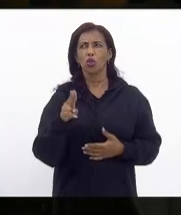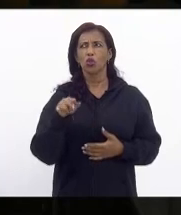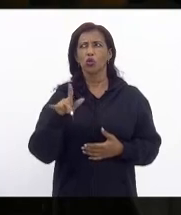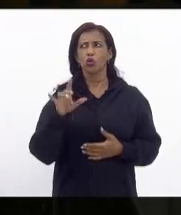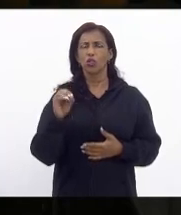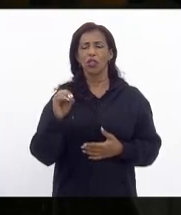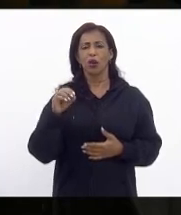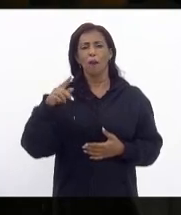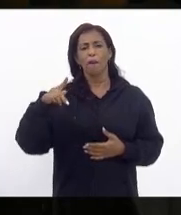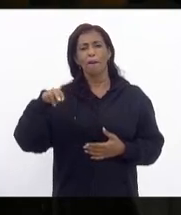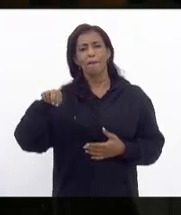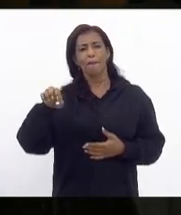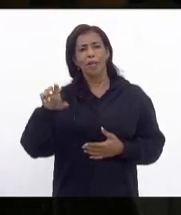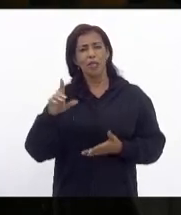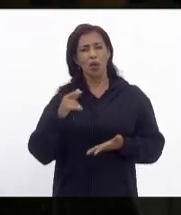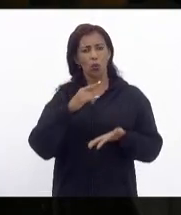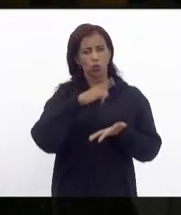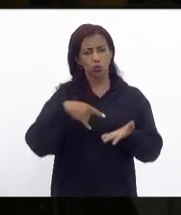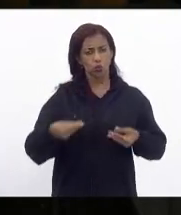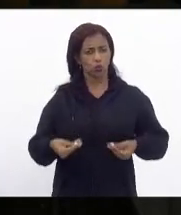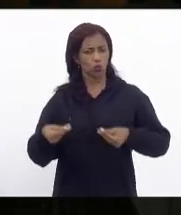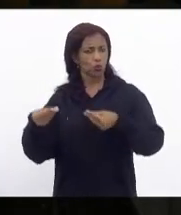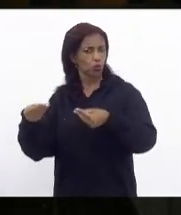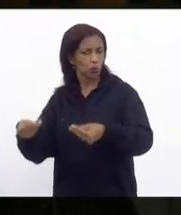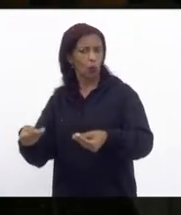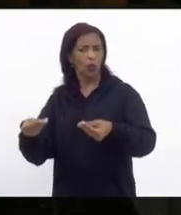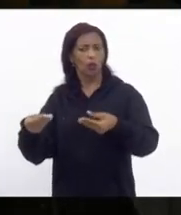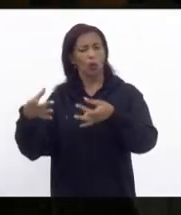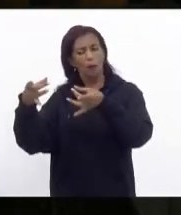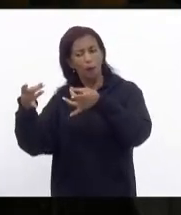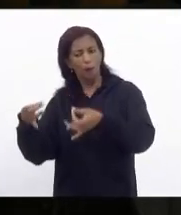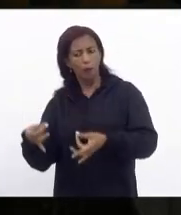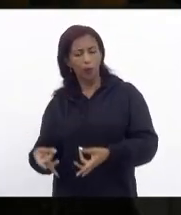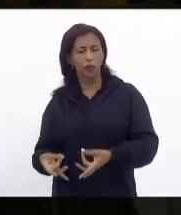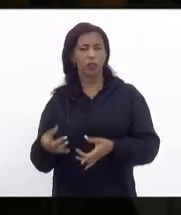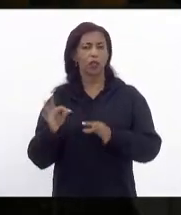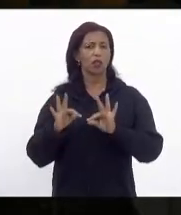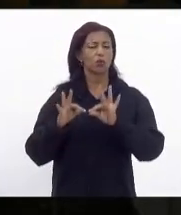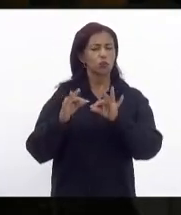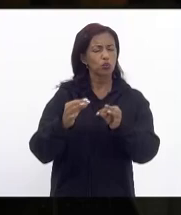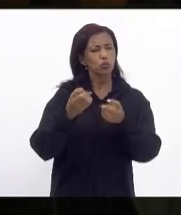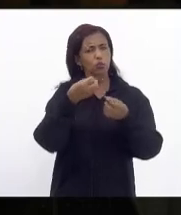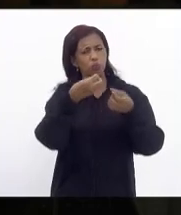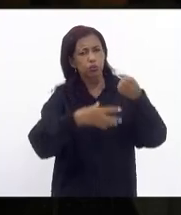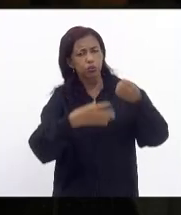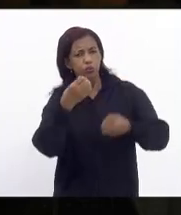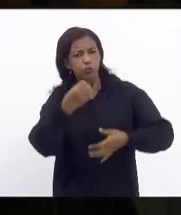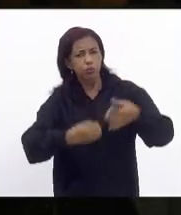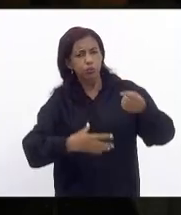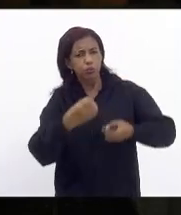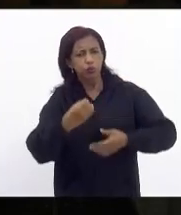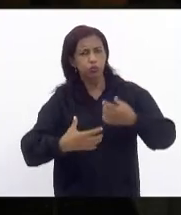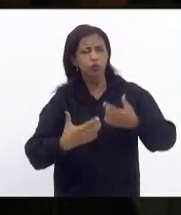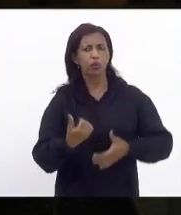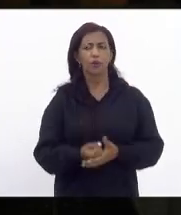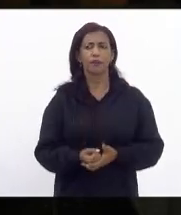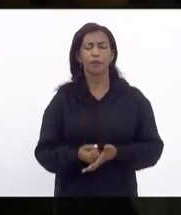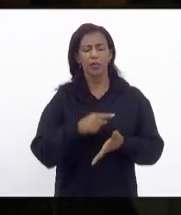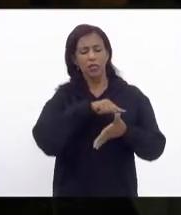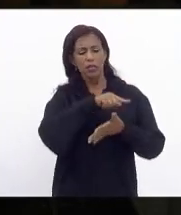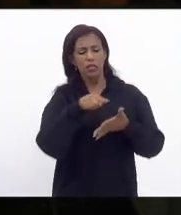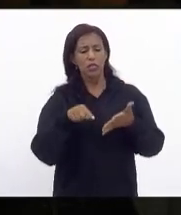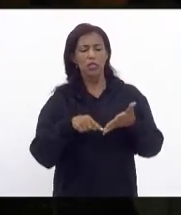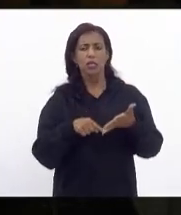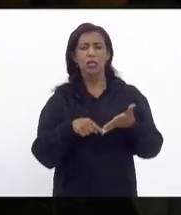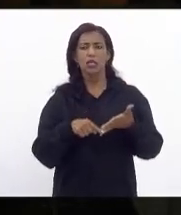entregando esse documento ponderando são várias recomendações há cinco grandes eixos